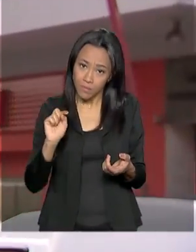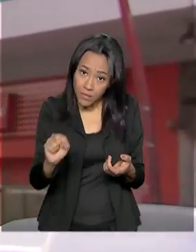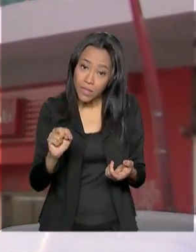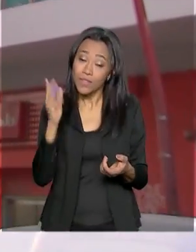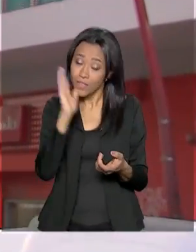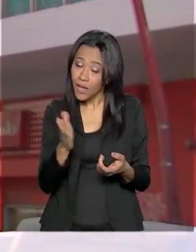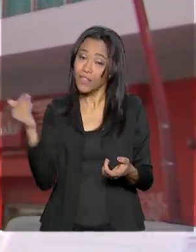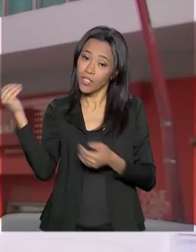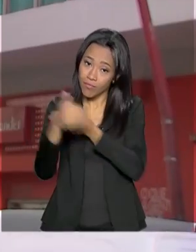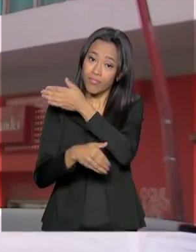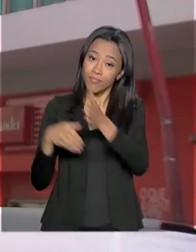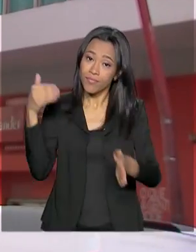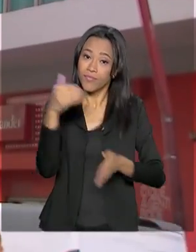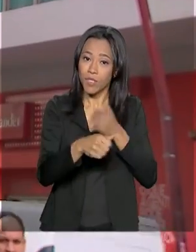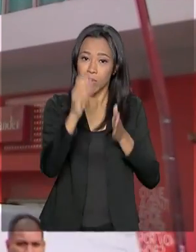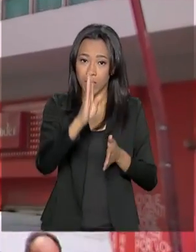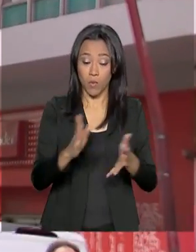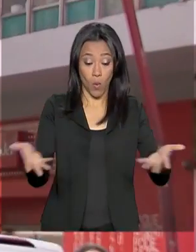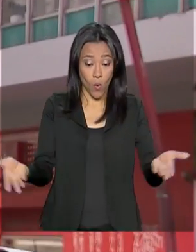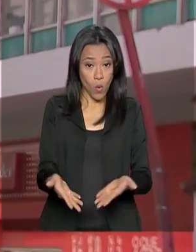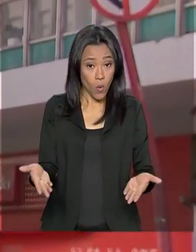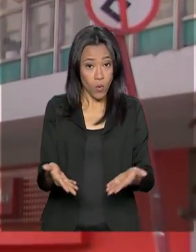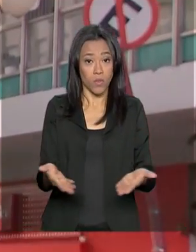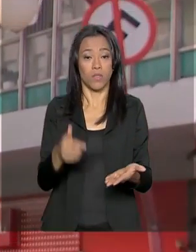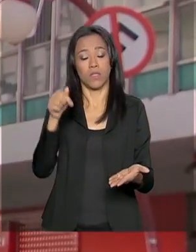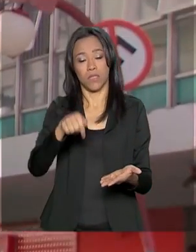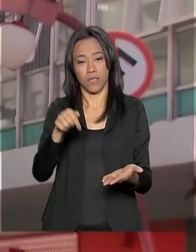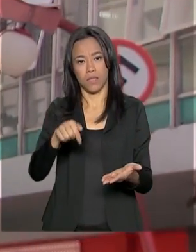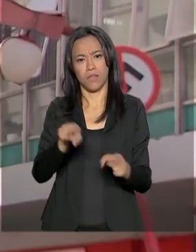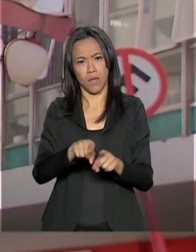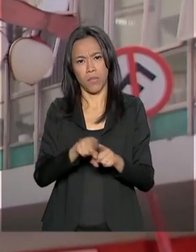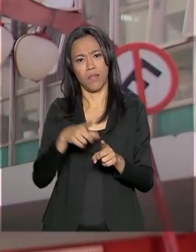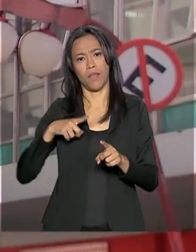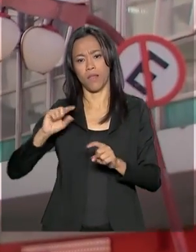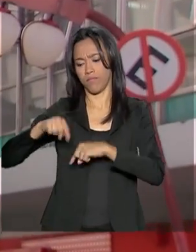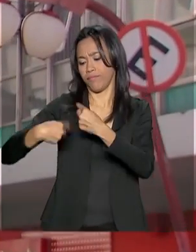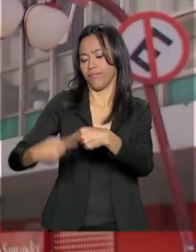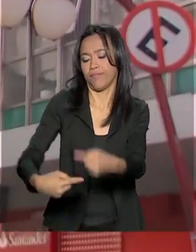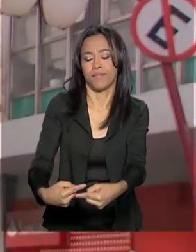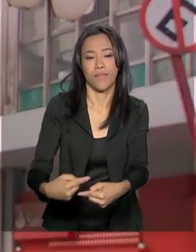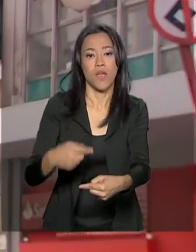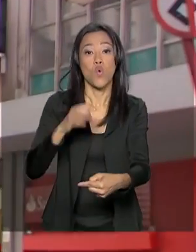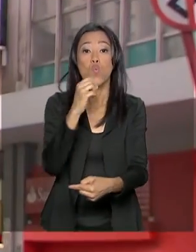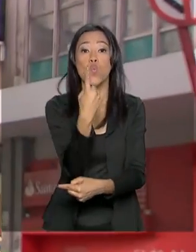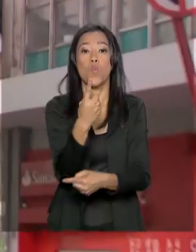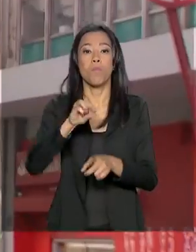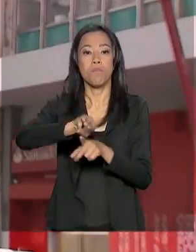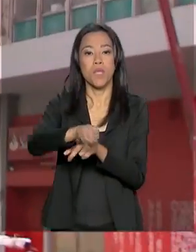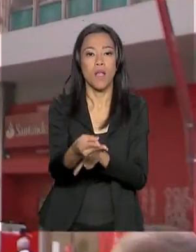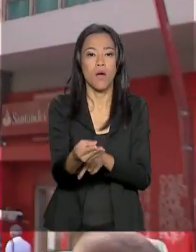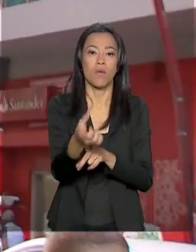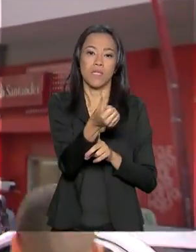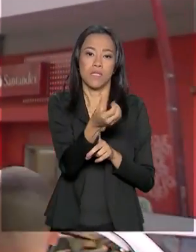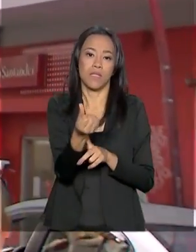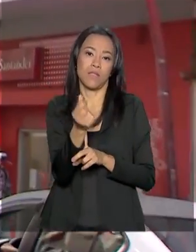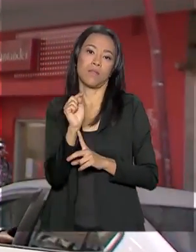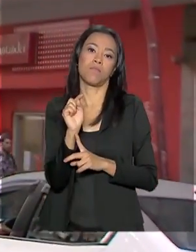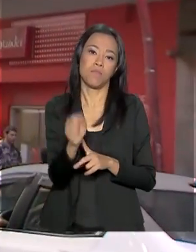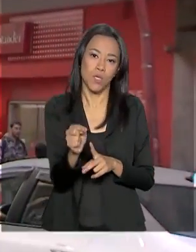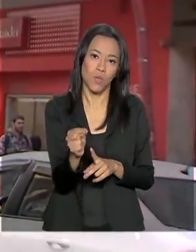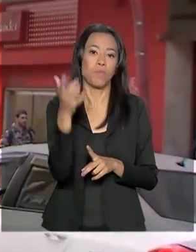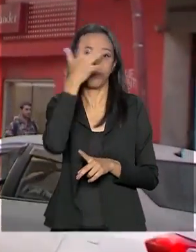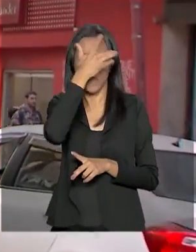vindo para o Brasil. Hoje, a comunidade, incluindo os descendentes, chega a 1 milhão e 600 mil pessoas.